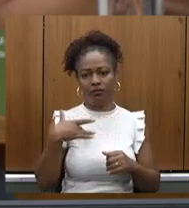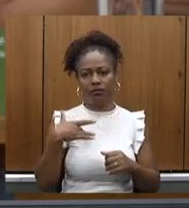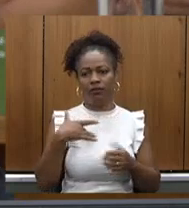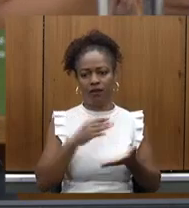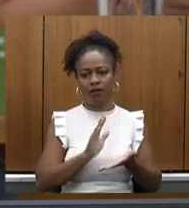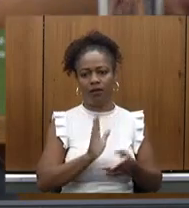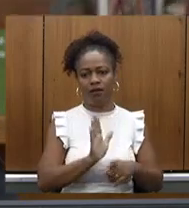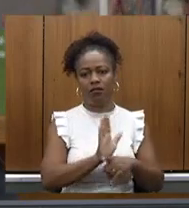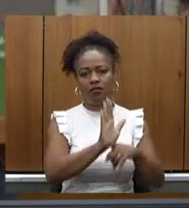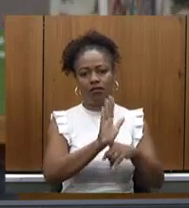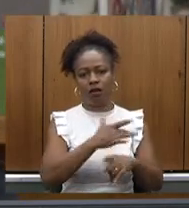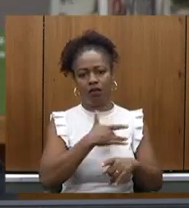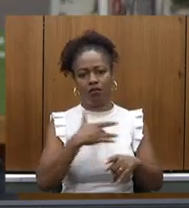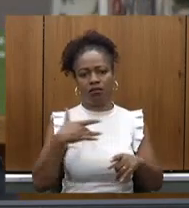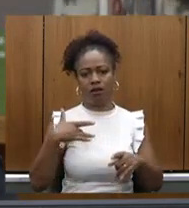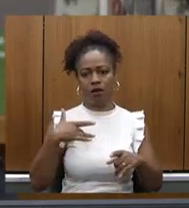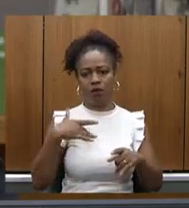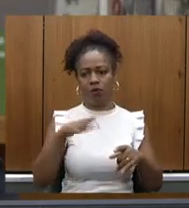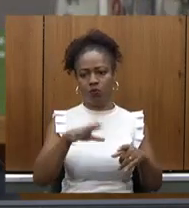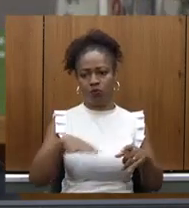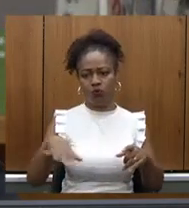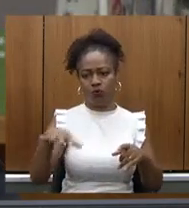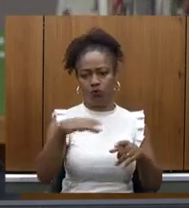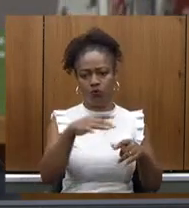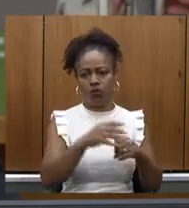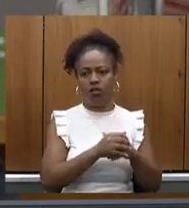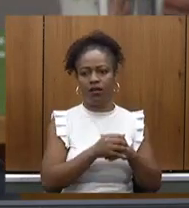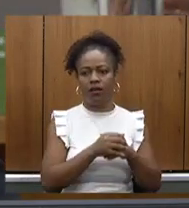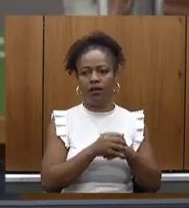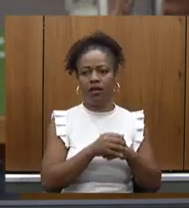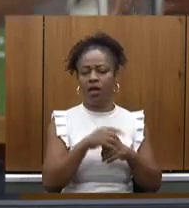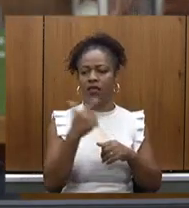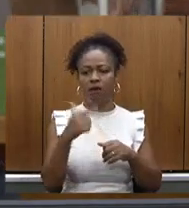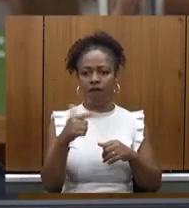para a saúde pública em que não haverá mais